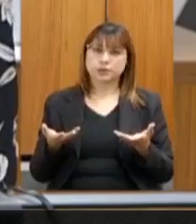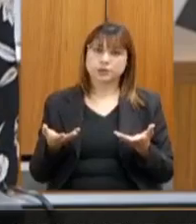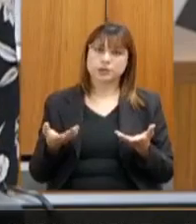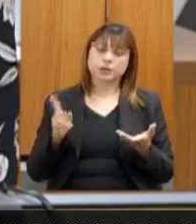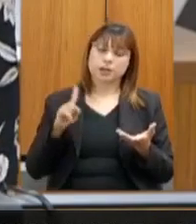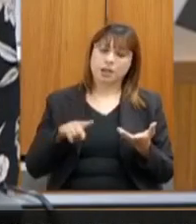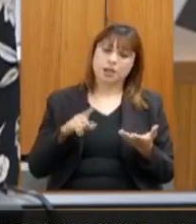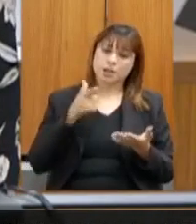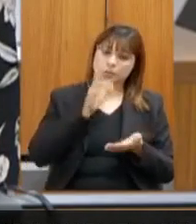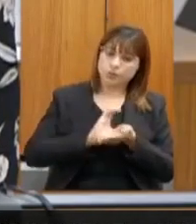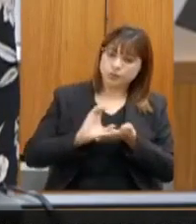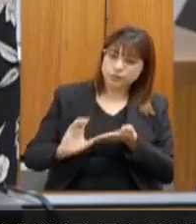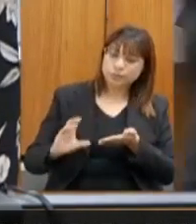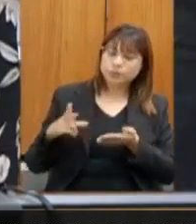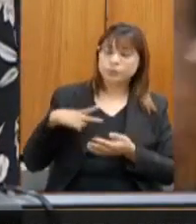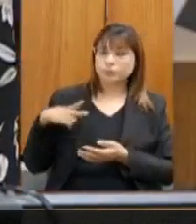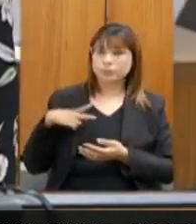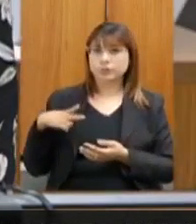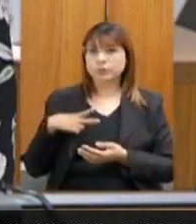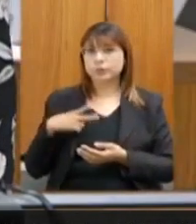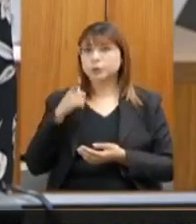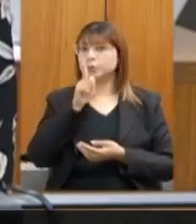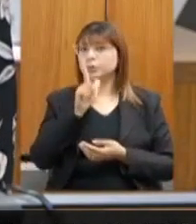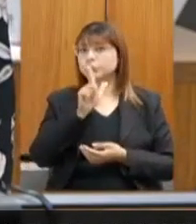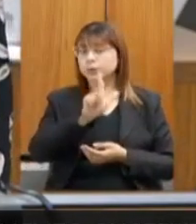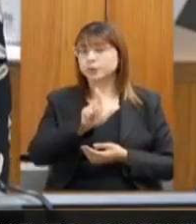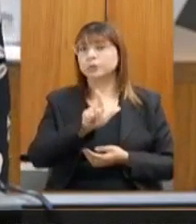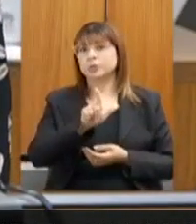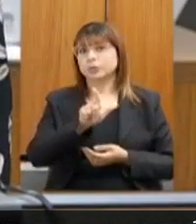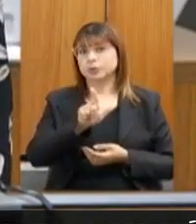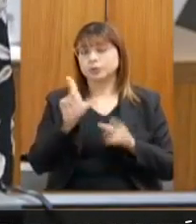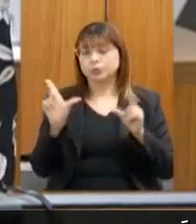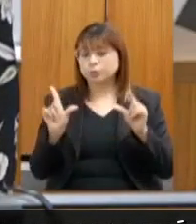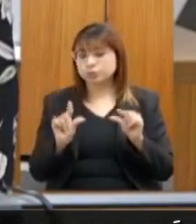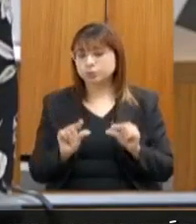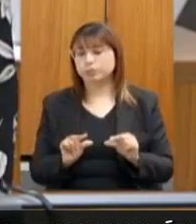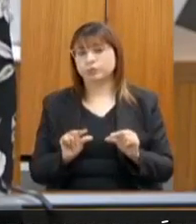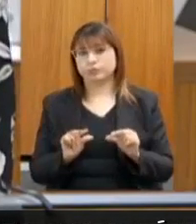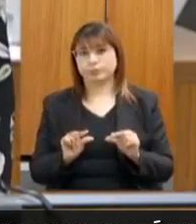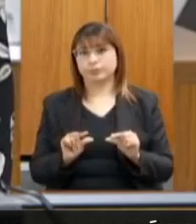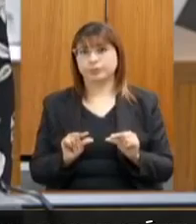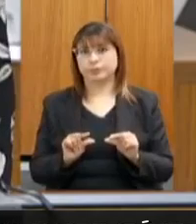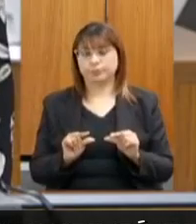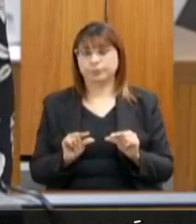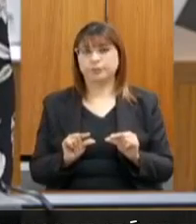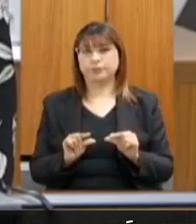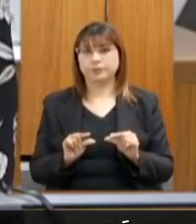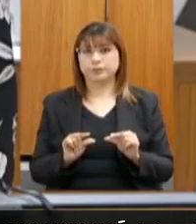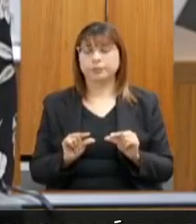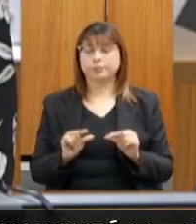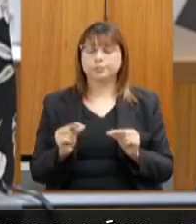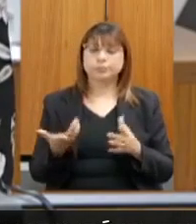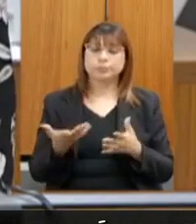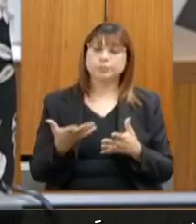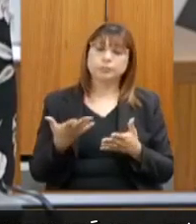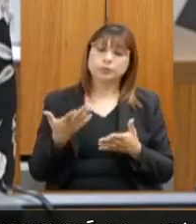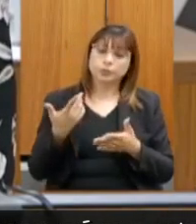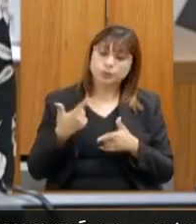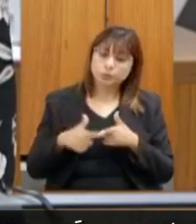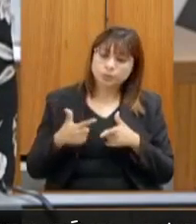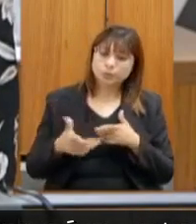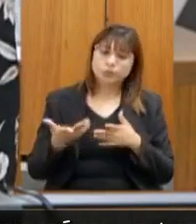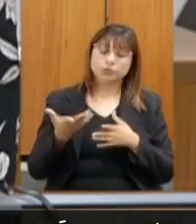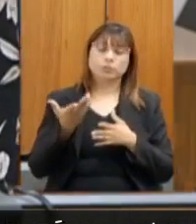investimentos privados para que a gente possa reduzir e minimizar todo o impacto ambiental,